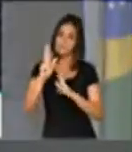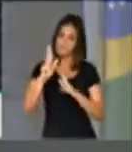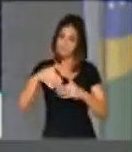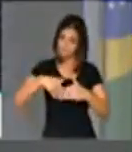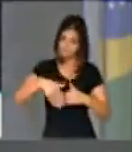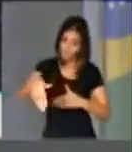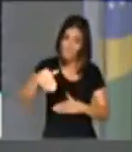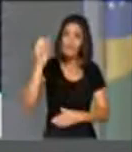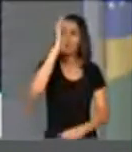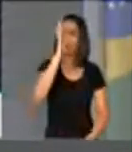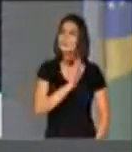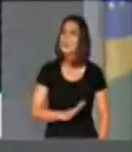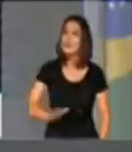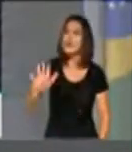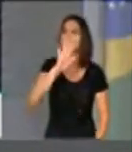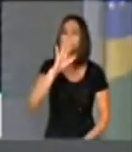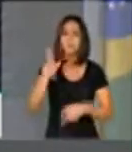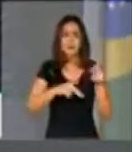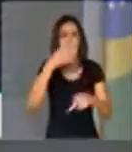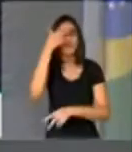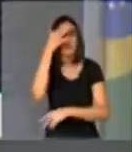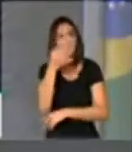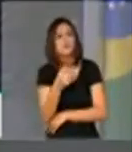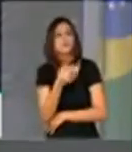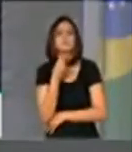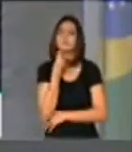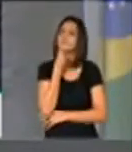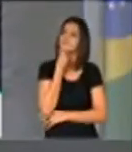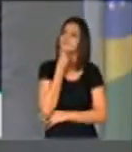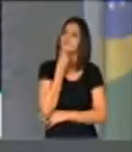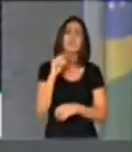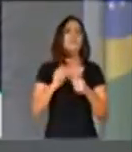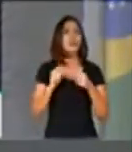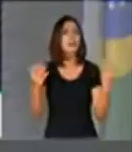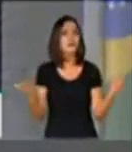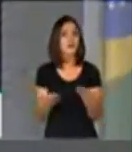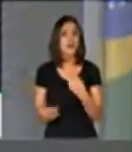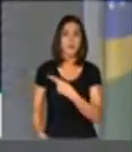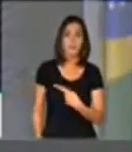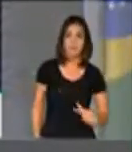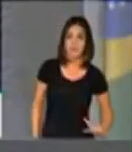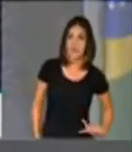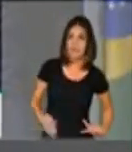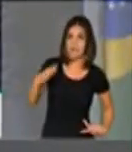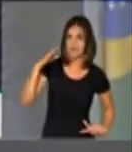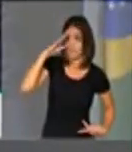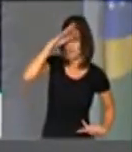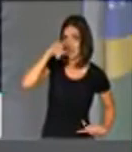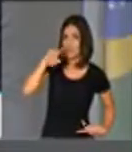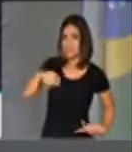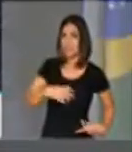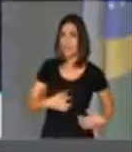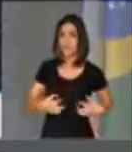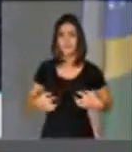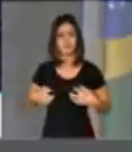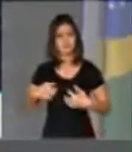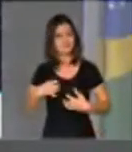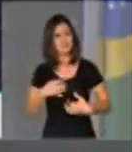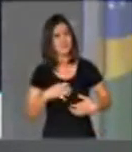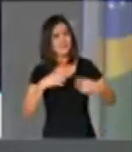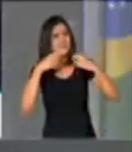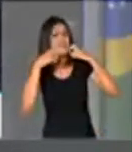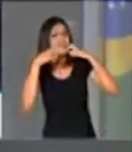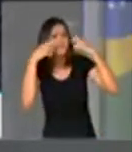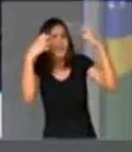a pouco esse Brasil entenda que o que está sendo feito, que o presidente está constrangido, porque não